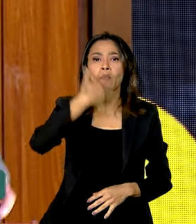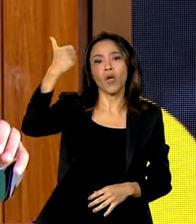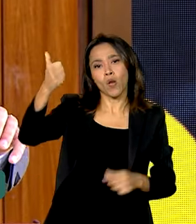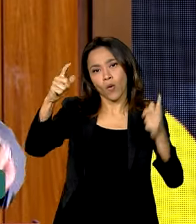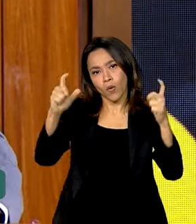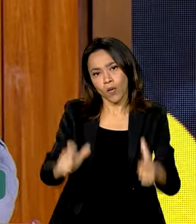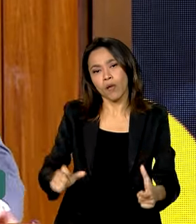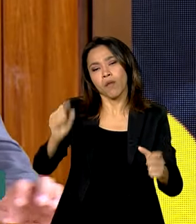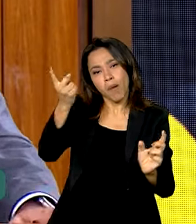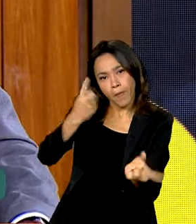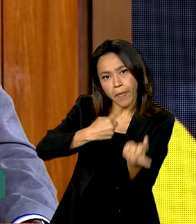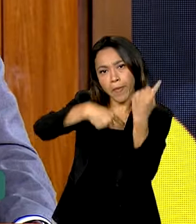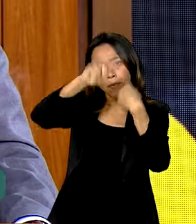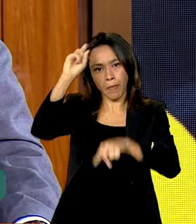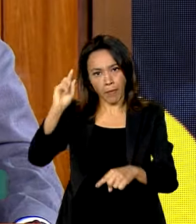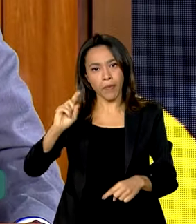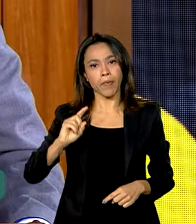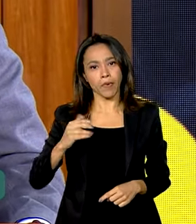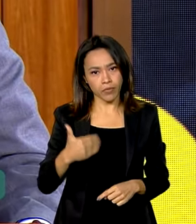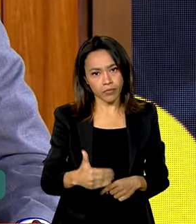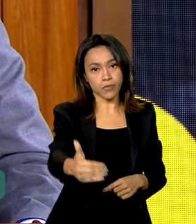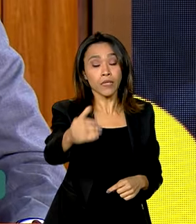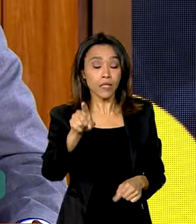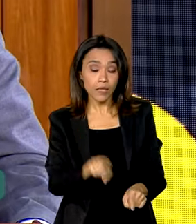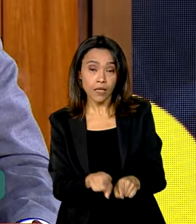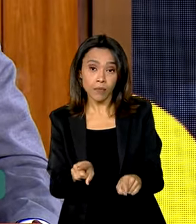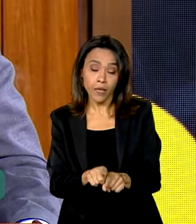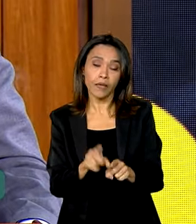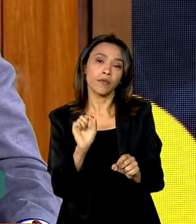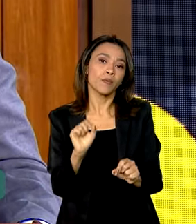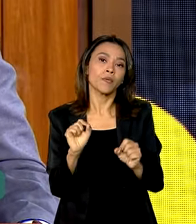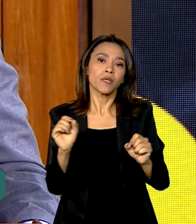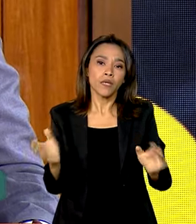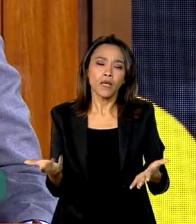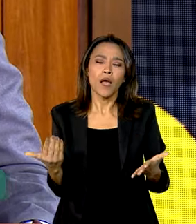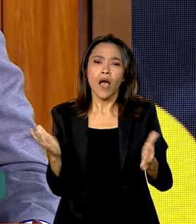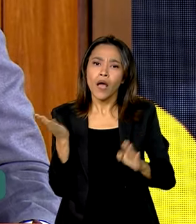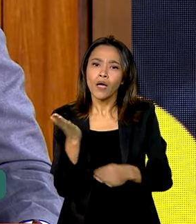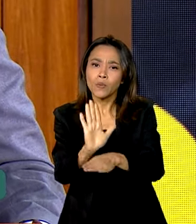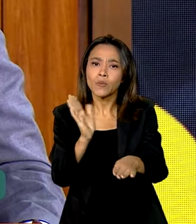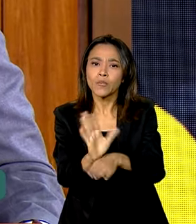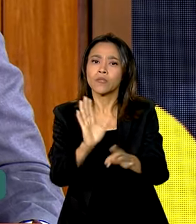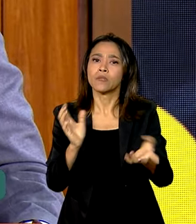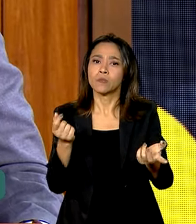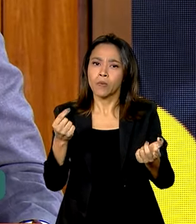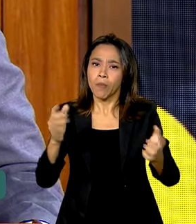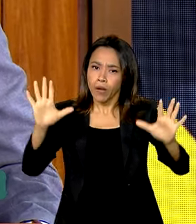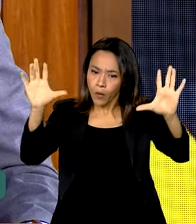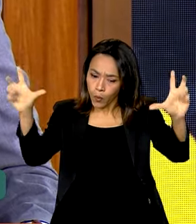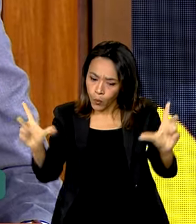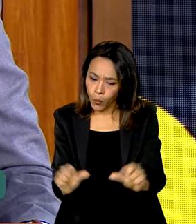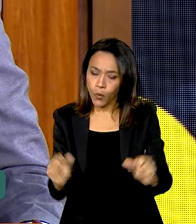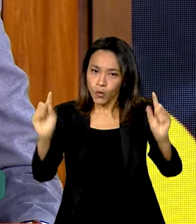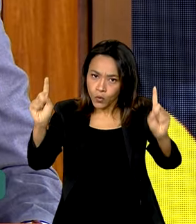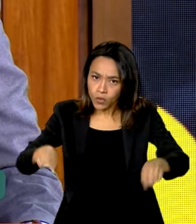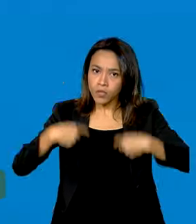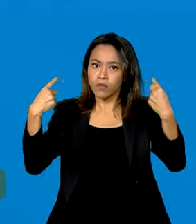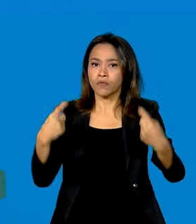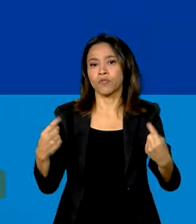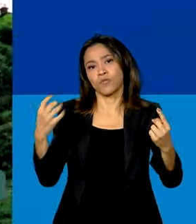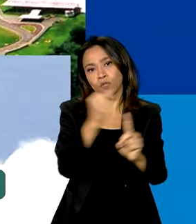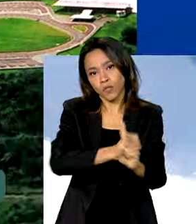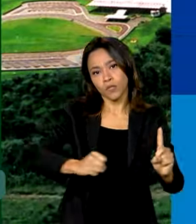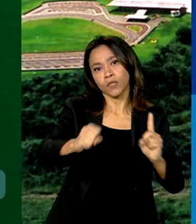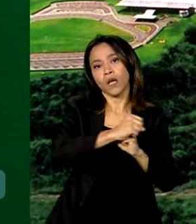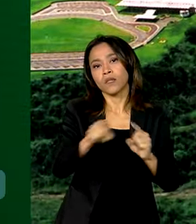mais próspera e, acima de tudo, contribuindo para os desafios ambientais e sociais que nós possuímos.